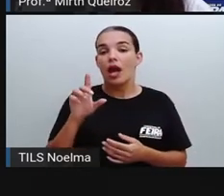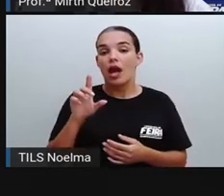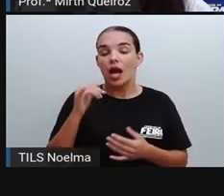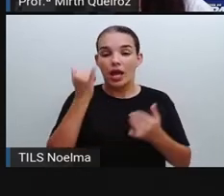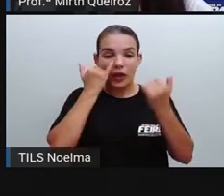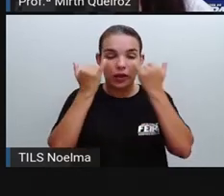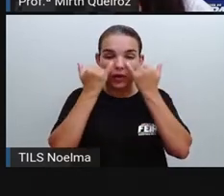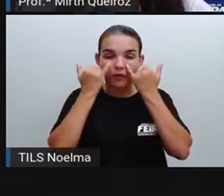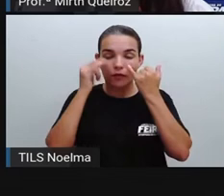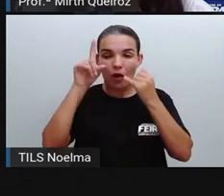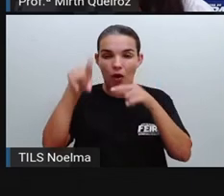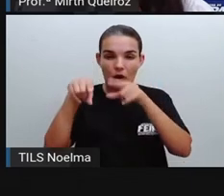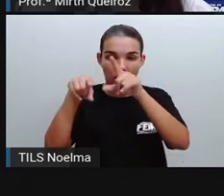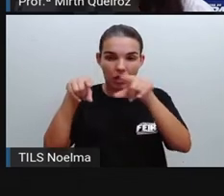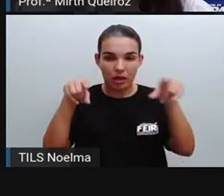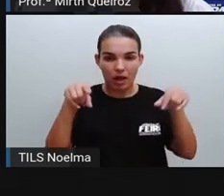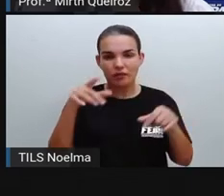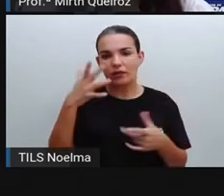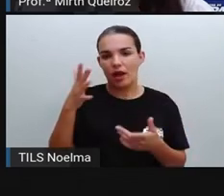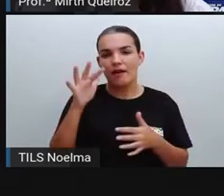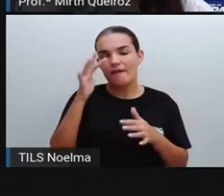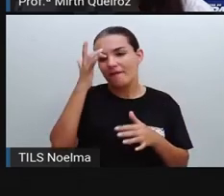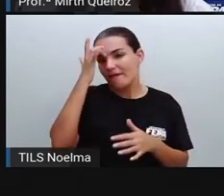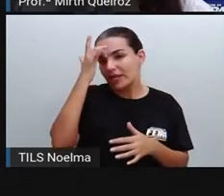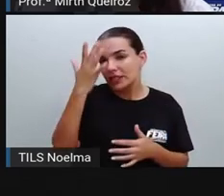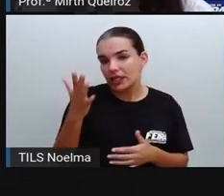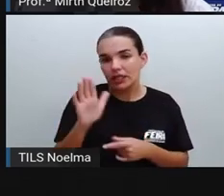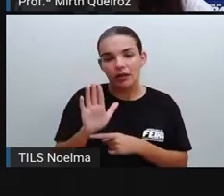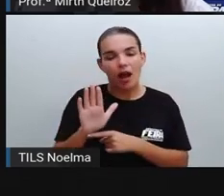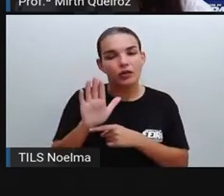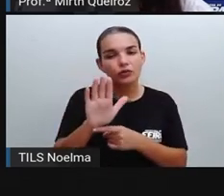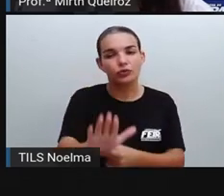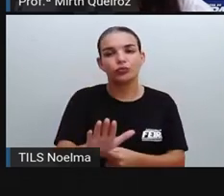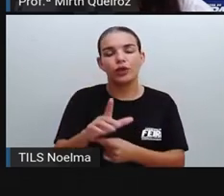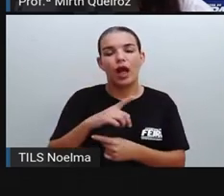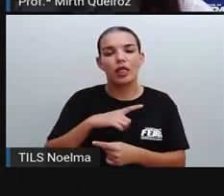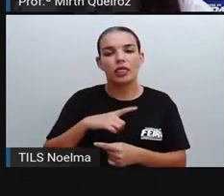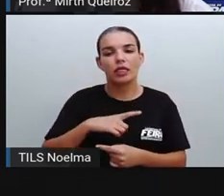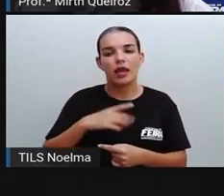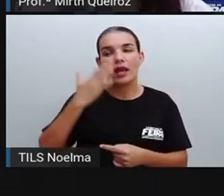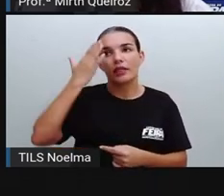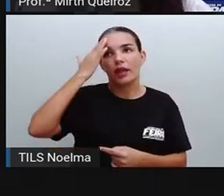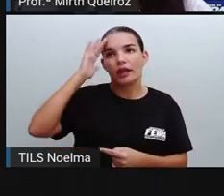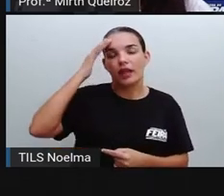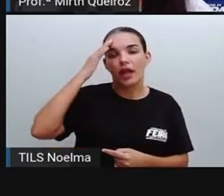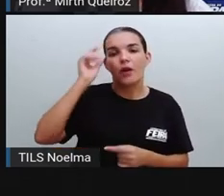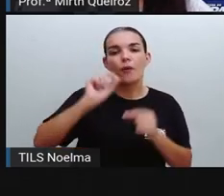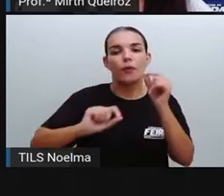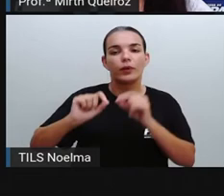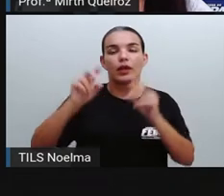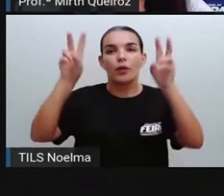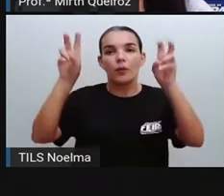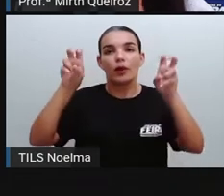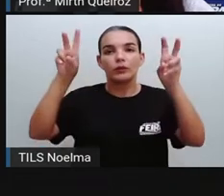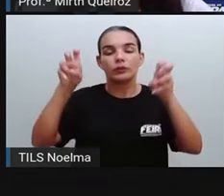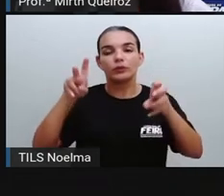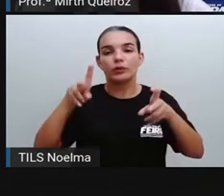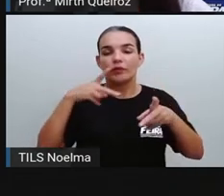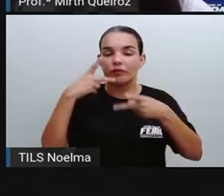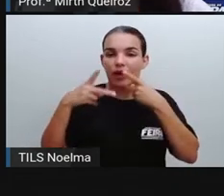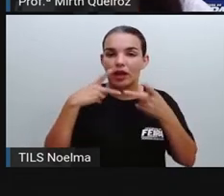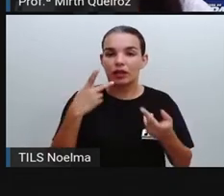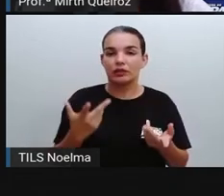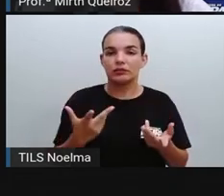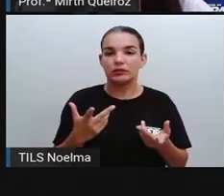facilita a compreensão em relação ao conteúdo. Então, além de eles estarem nos meios de comunicação, nas